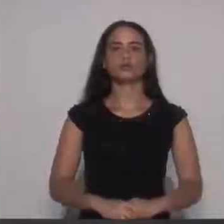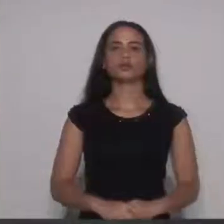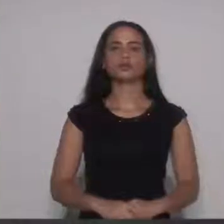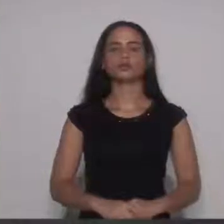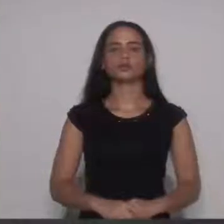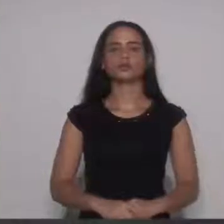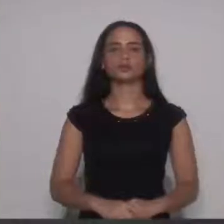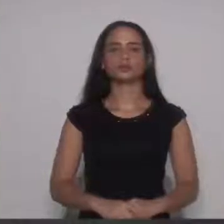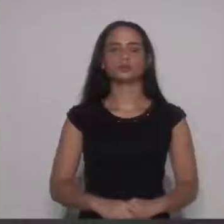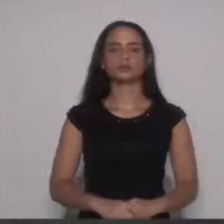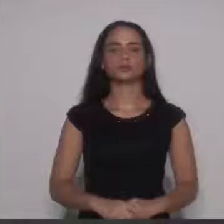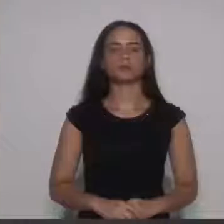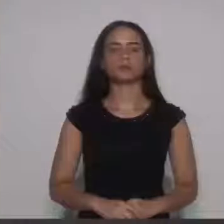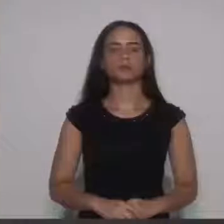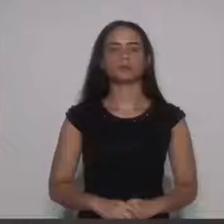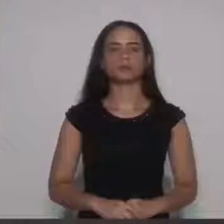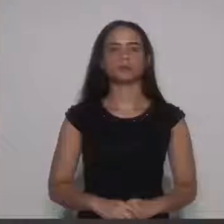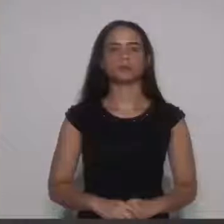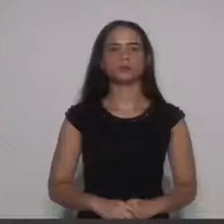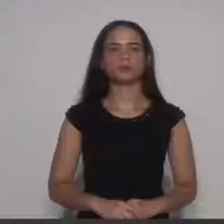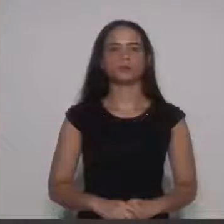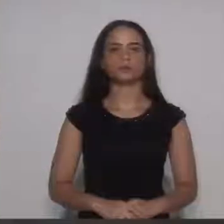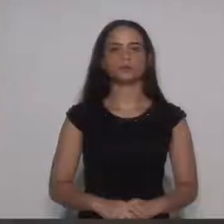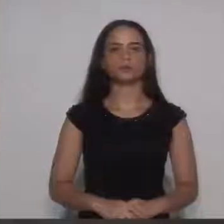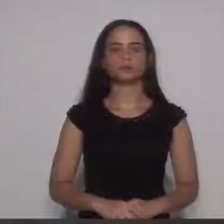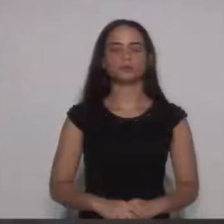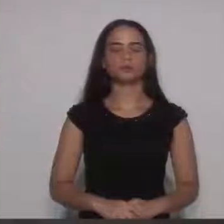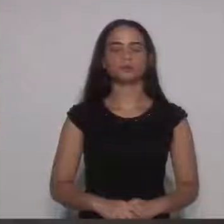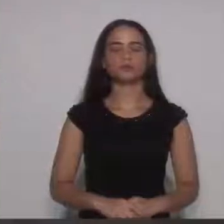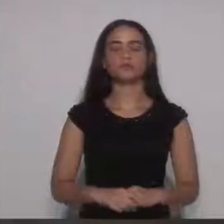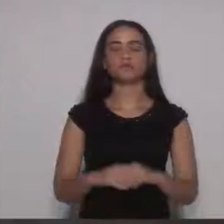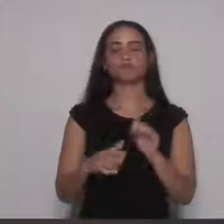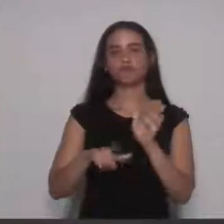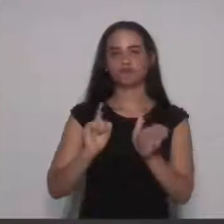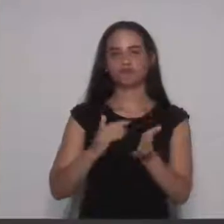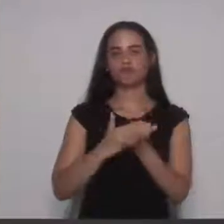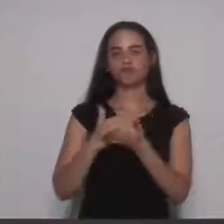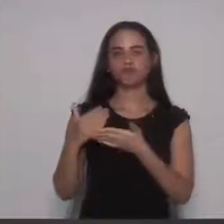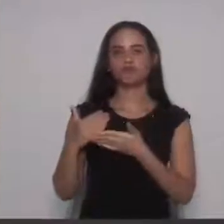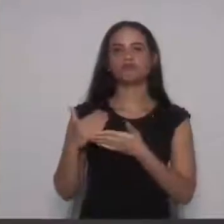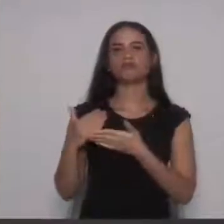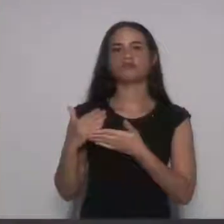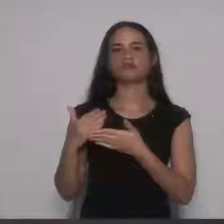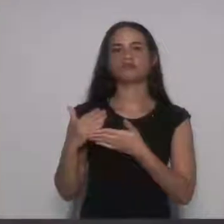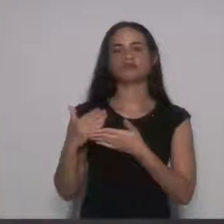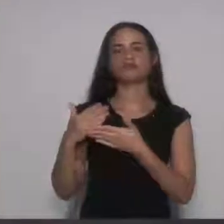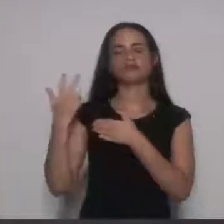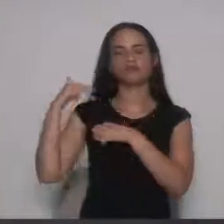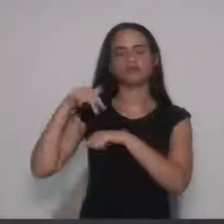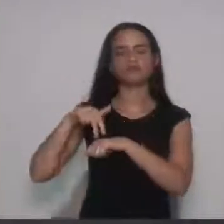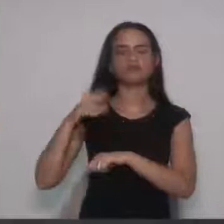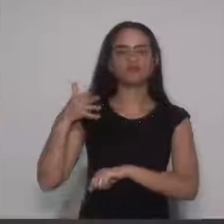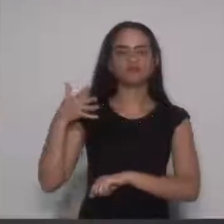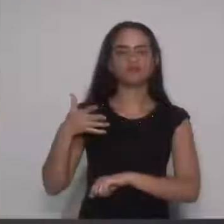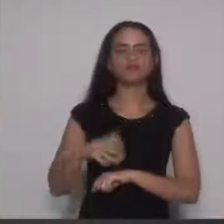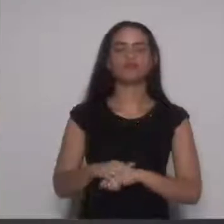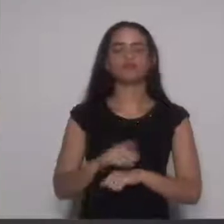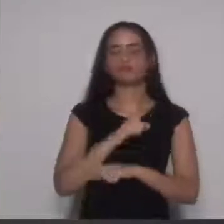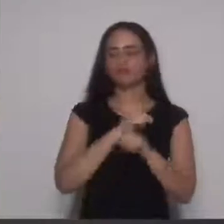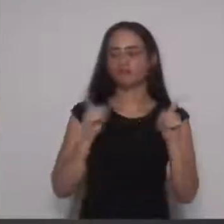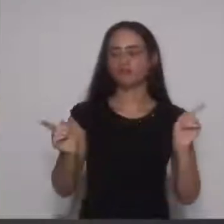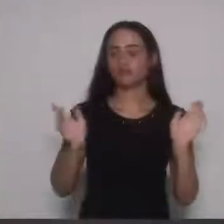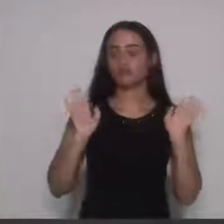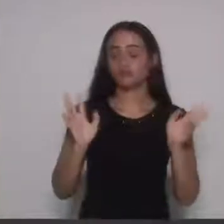Antes de iniciarmos a hora do dia, é óbvio que nós já, todos já sentiram a